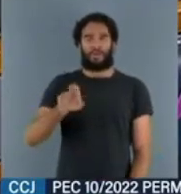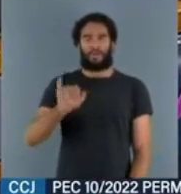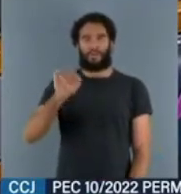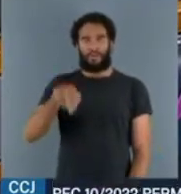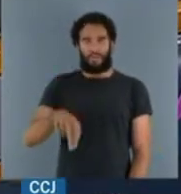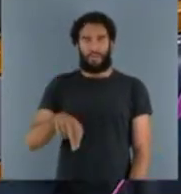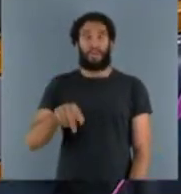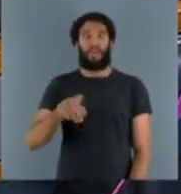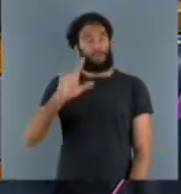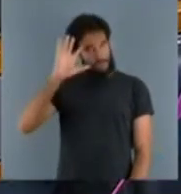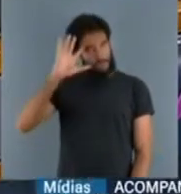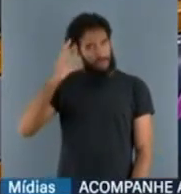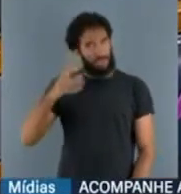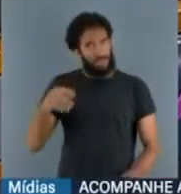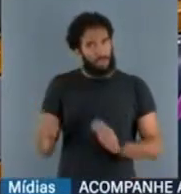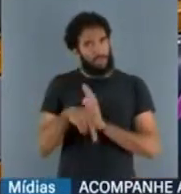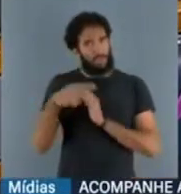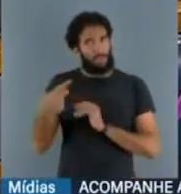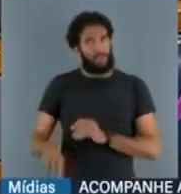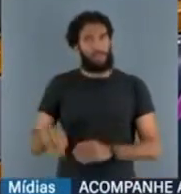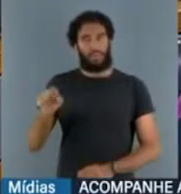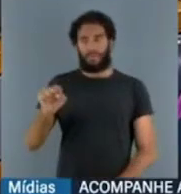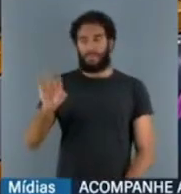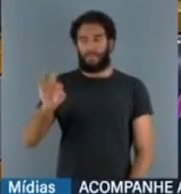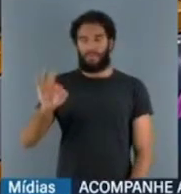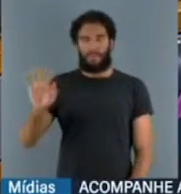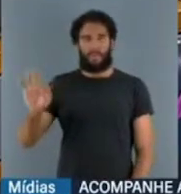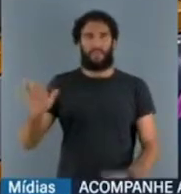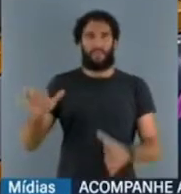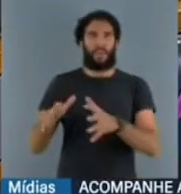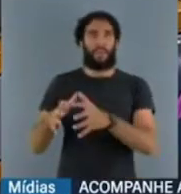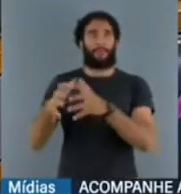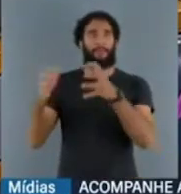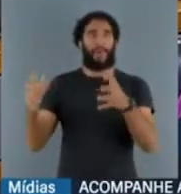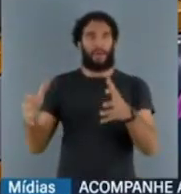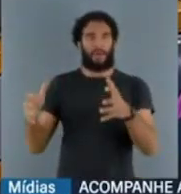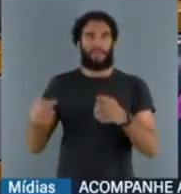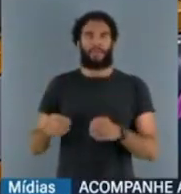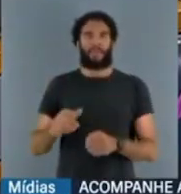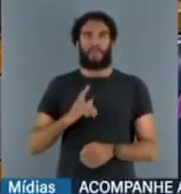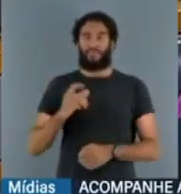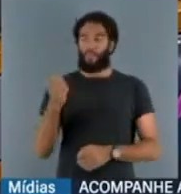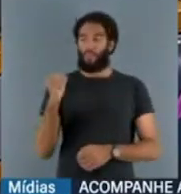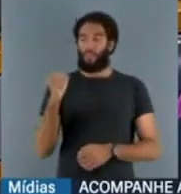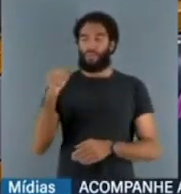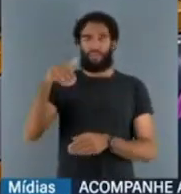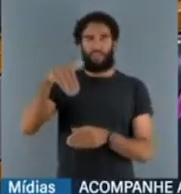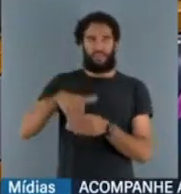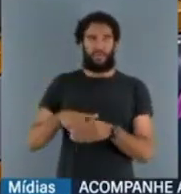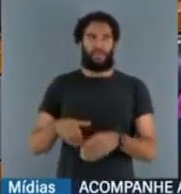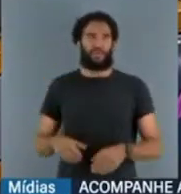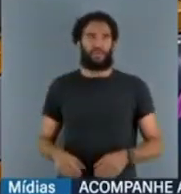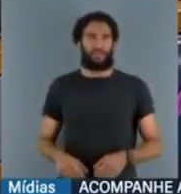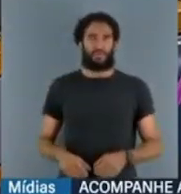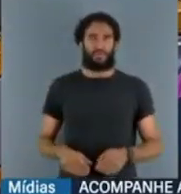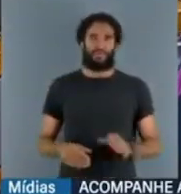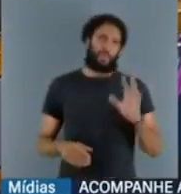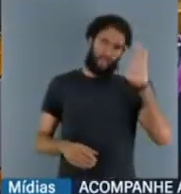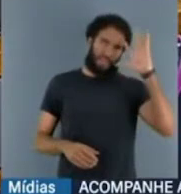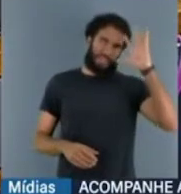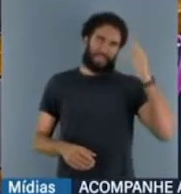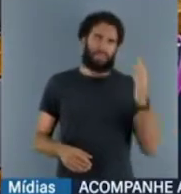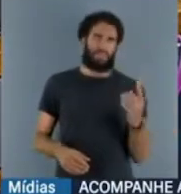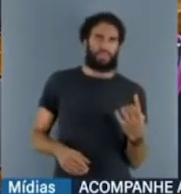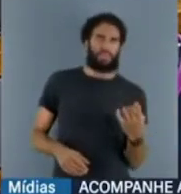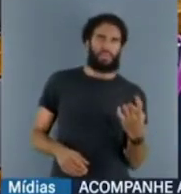do Pleno do Supremo, por maioria, maioria de oito votos. Não é uma decisão monocrática, é uma